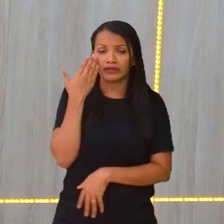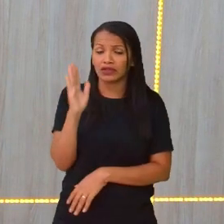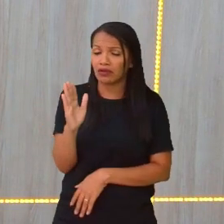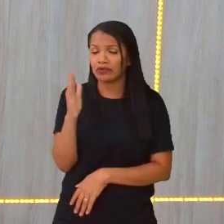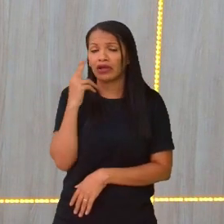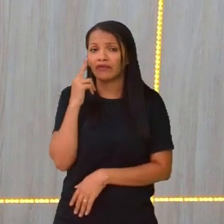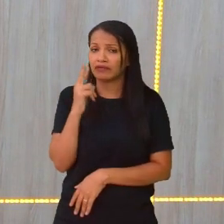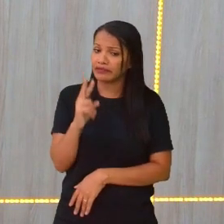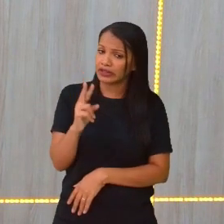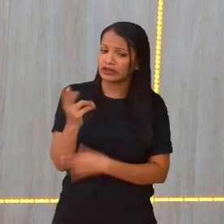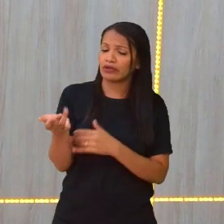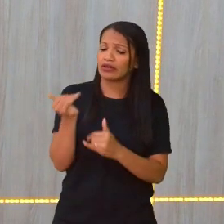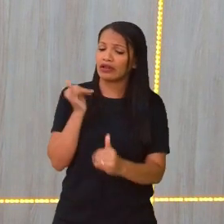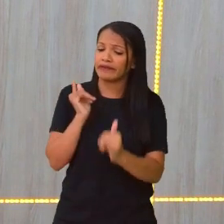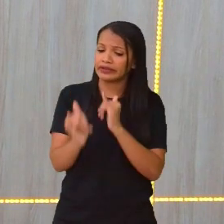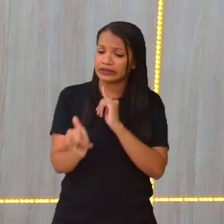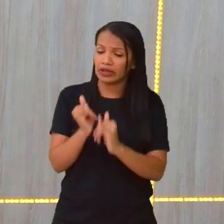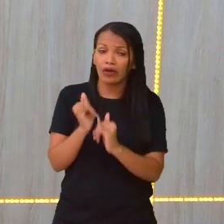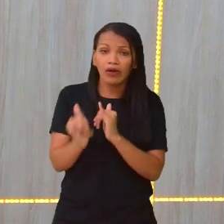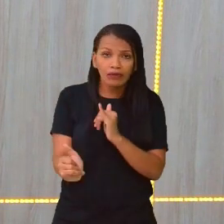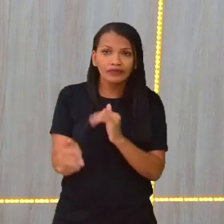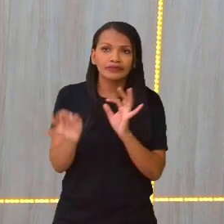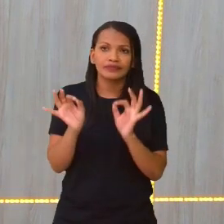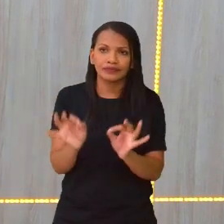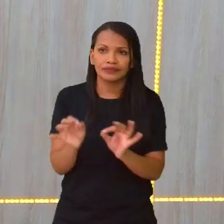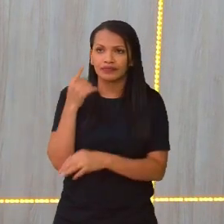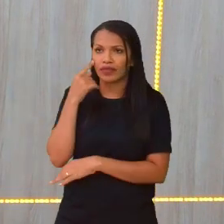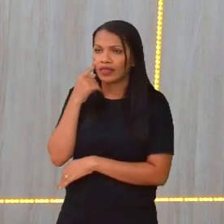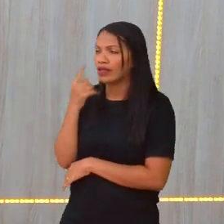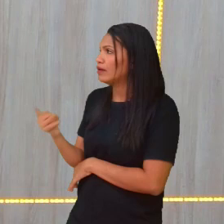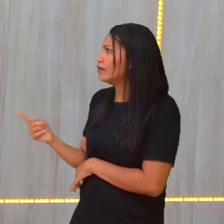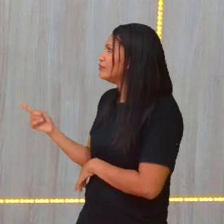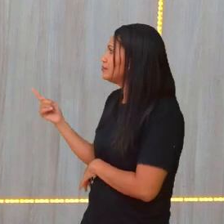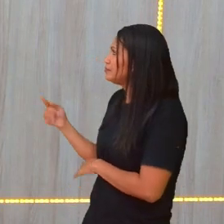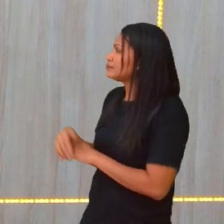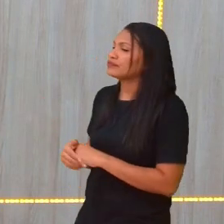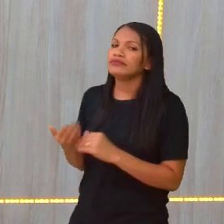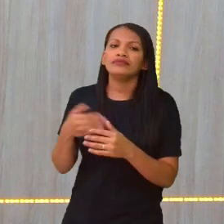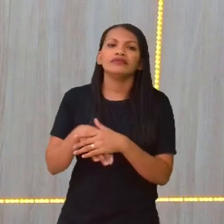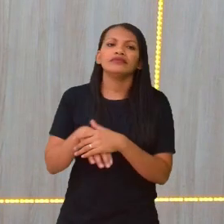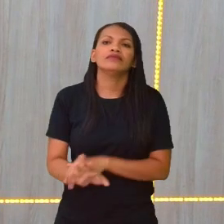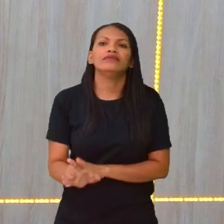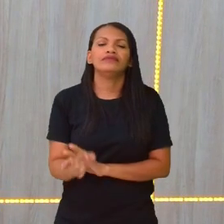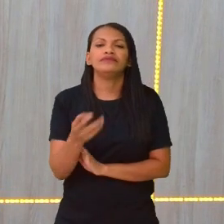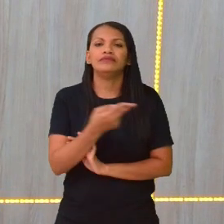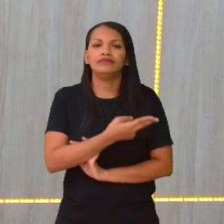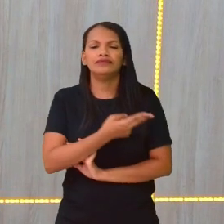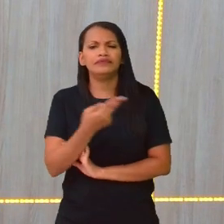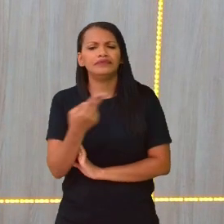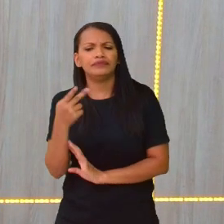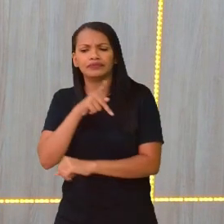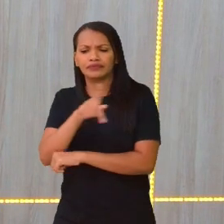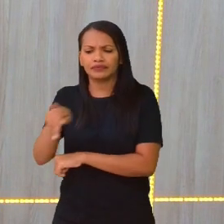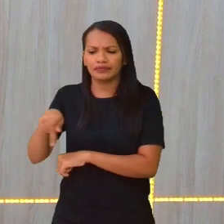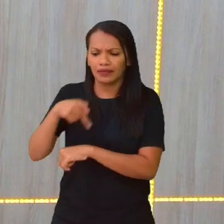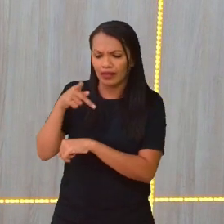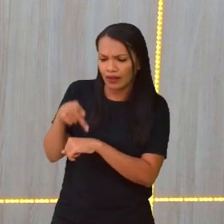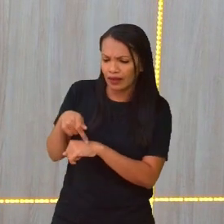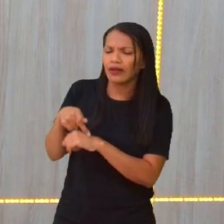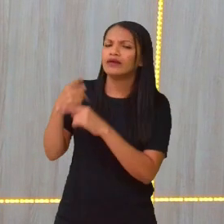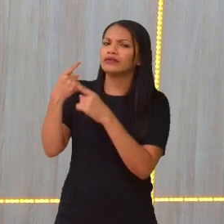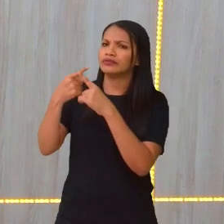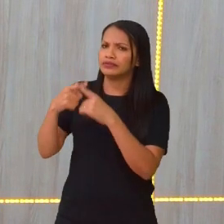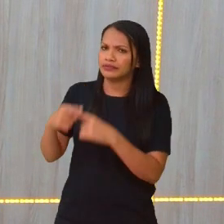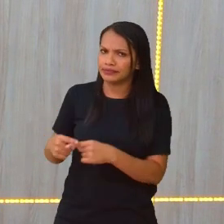a televisão ou a internet acompanhando ao vivo. Então, nessas tabelas, costumam aparecer o nome dos países envolvidos no jogo,